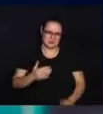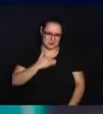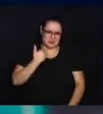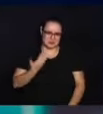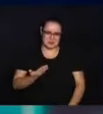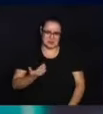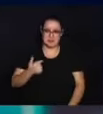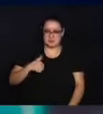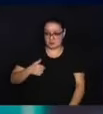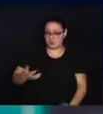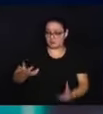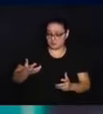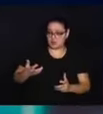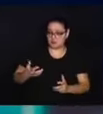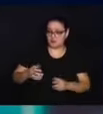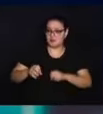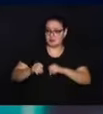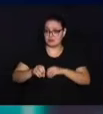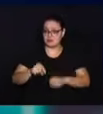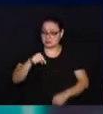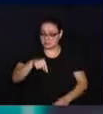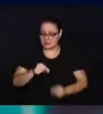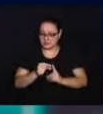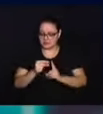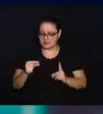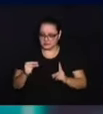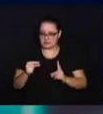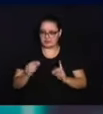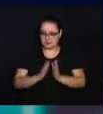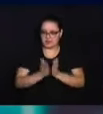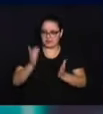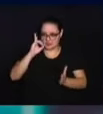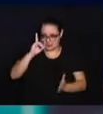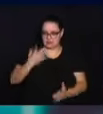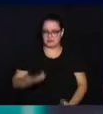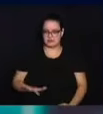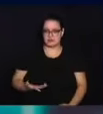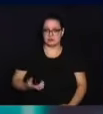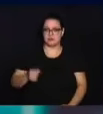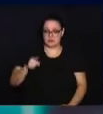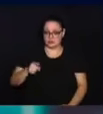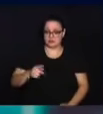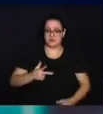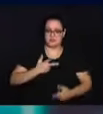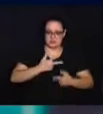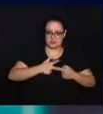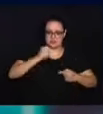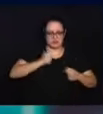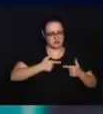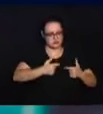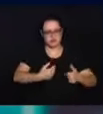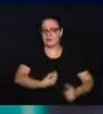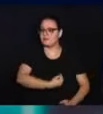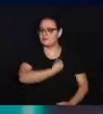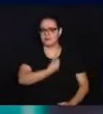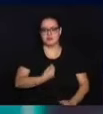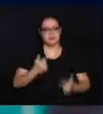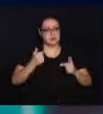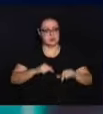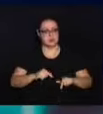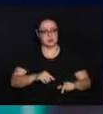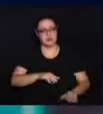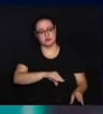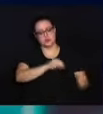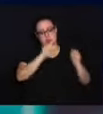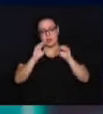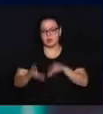que já nos deixaram. Mas eu quero deixar o ensinamento desse versículo para você. Porque você combateu o bom combate da vida, do